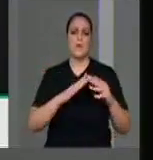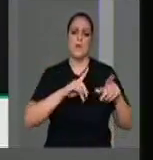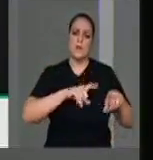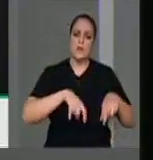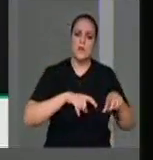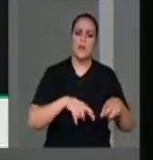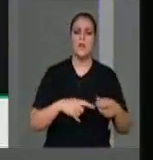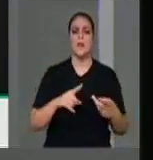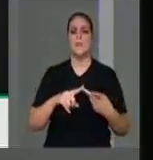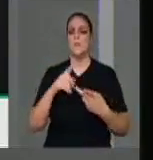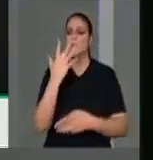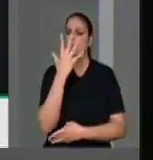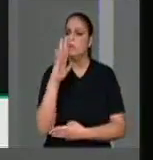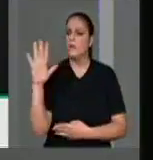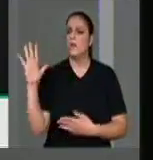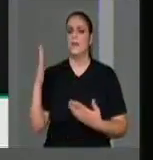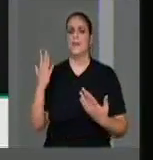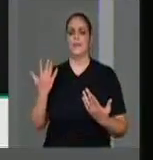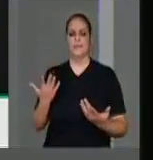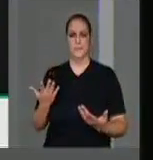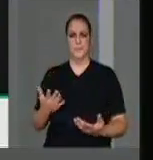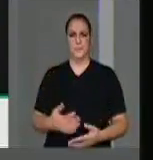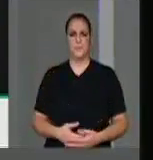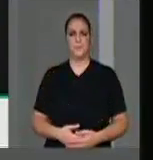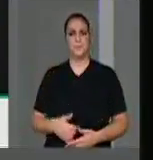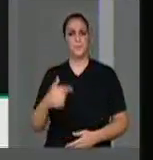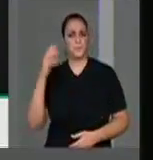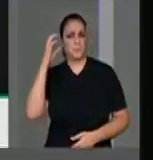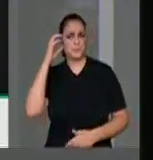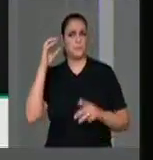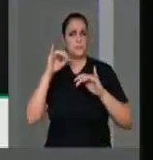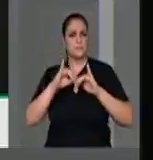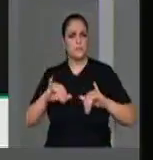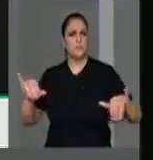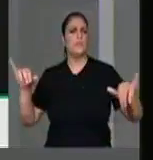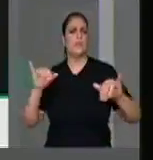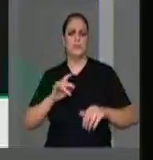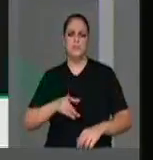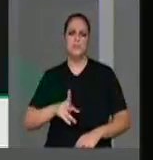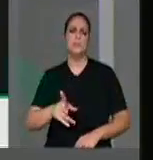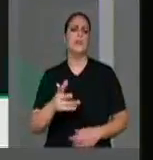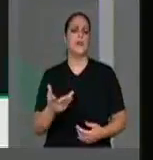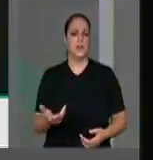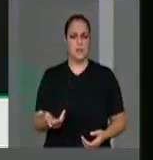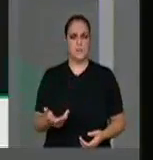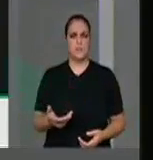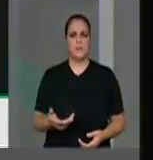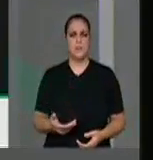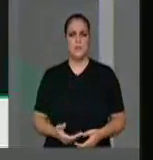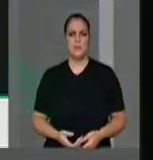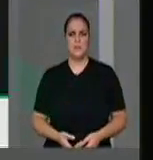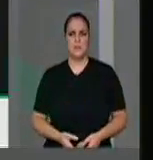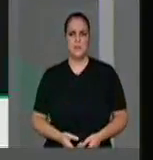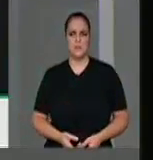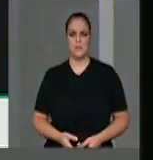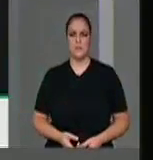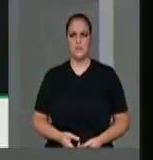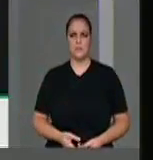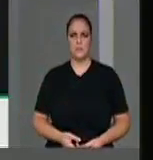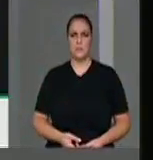campo e da floresta, costumamos dizer na Rádio Nacional, através dos seus profissionais,